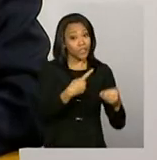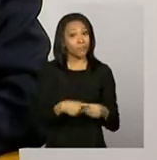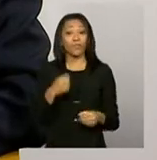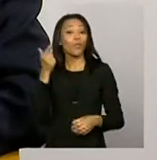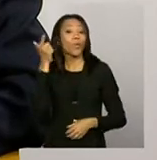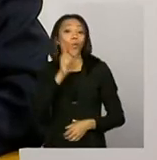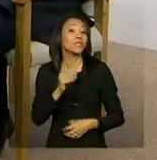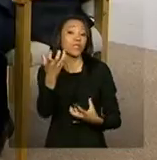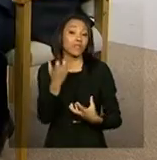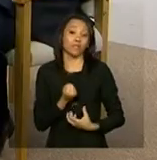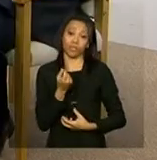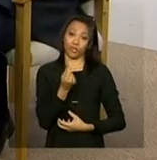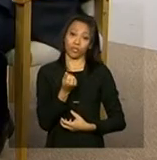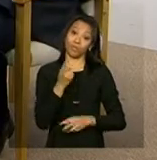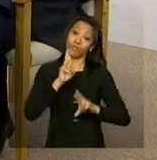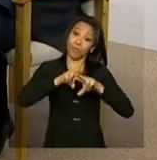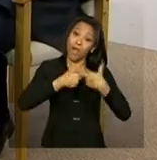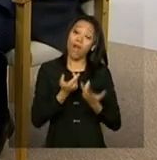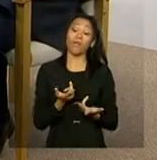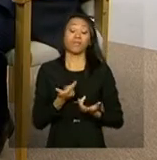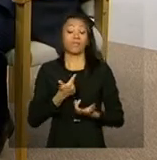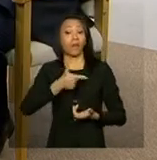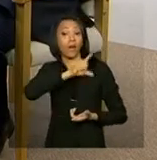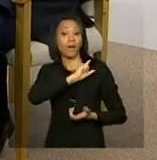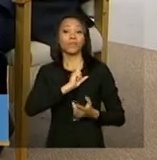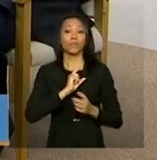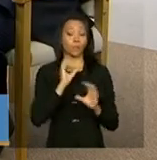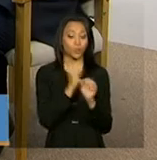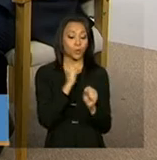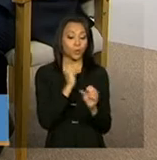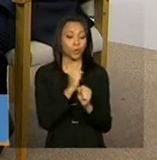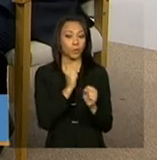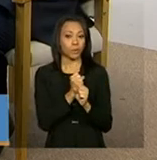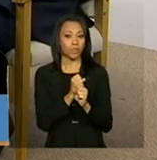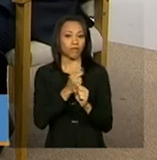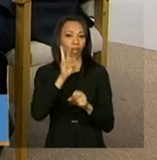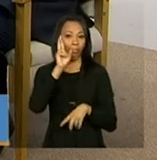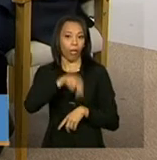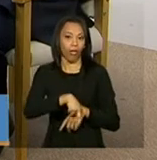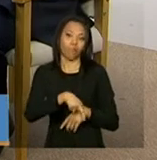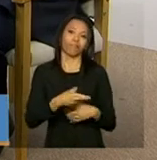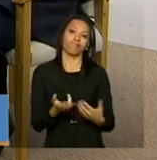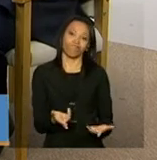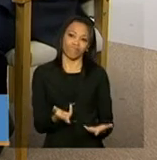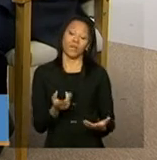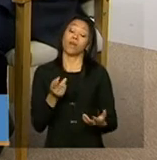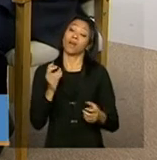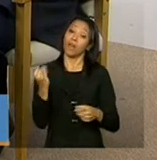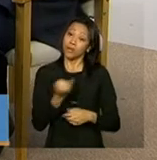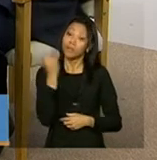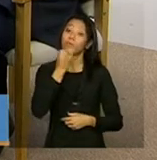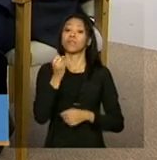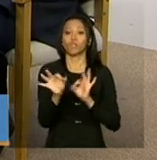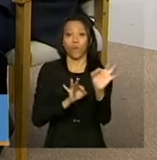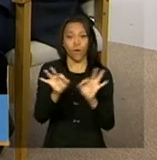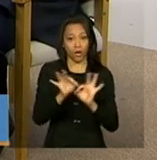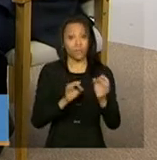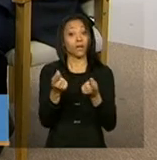recursos em função de não ter as suas contas aprovadas. Então, é importante falar de planejamento de recursos.